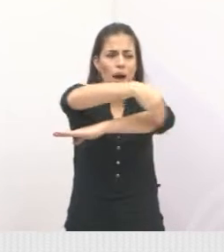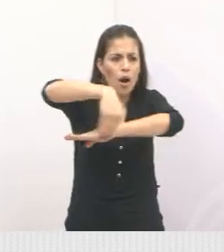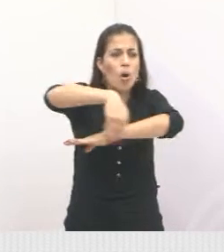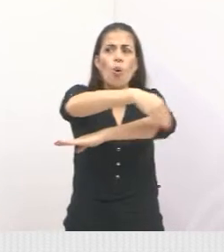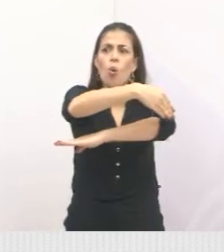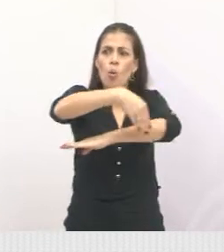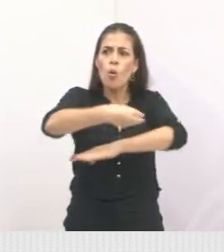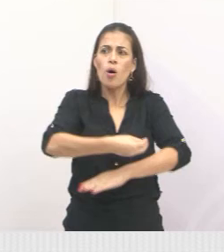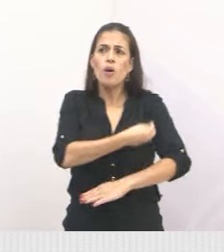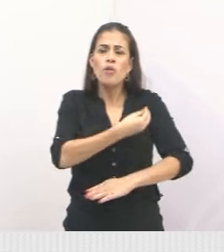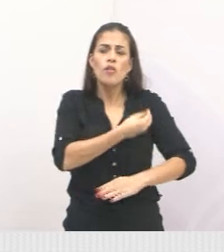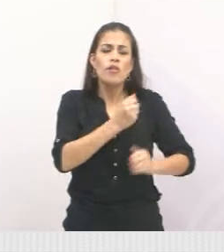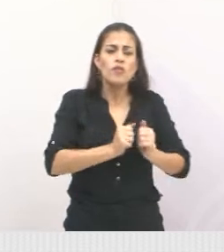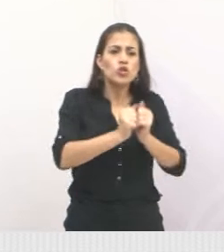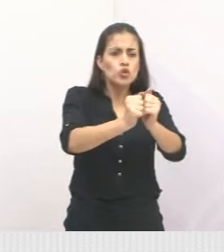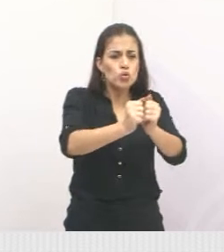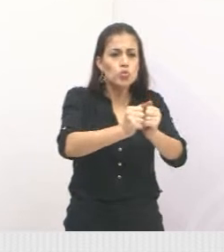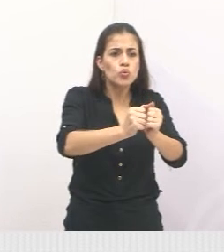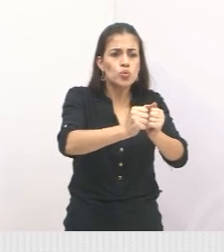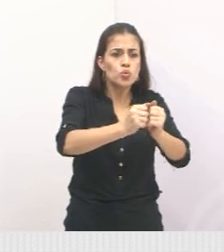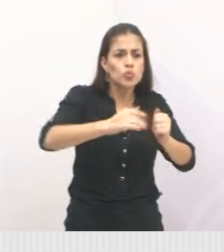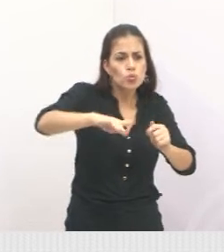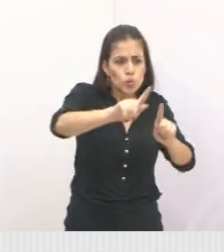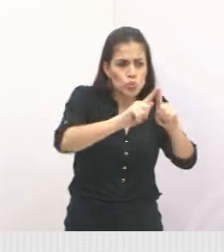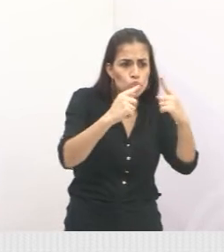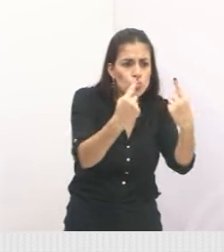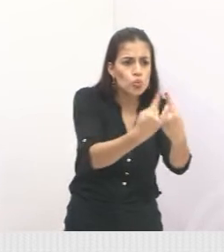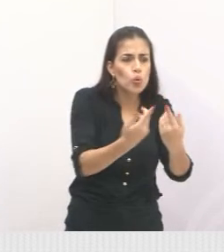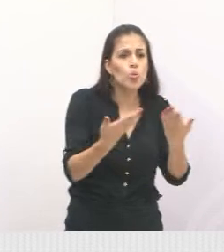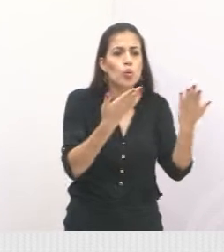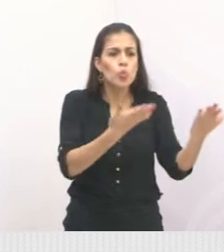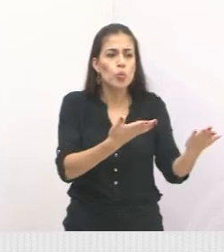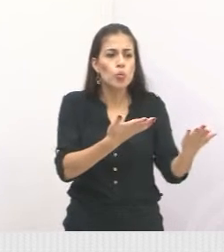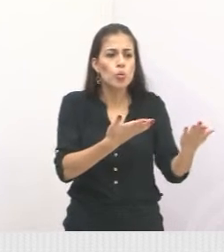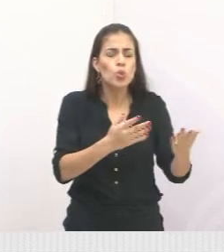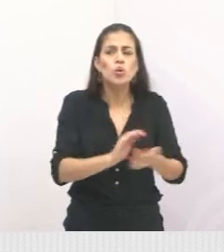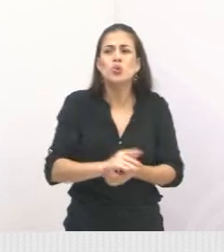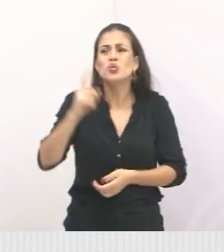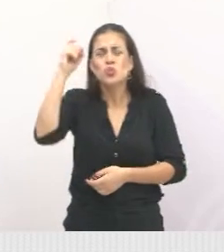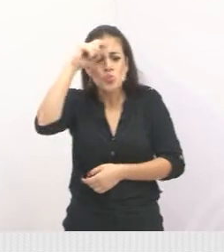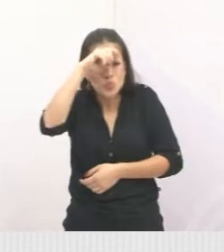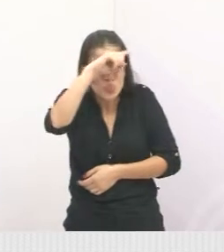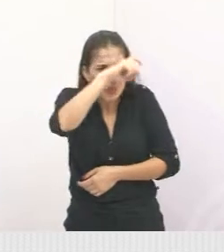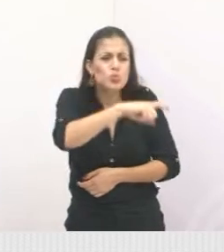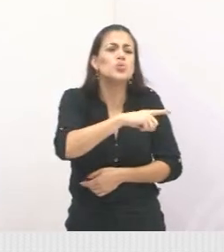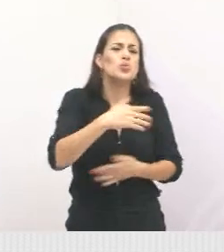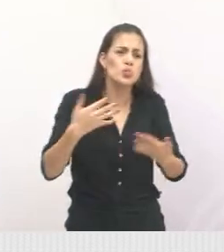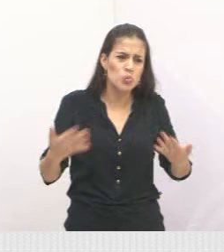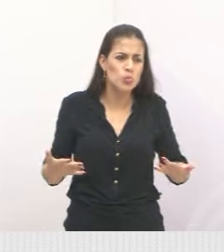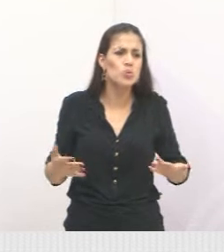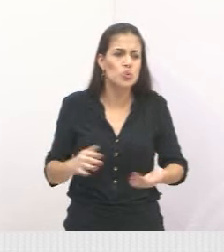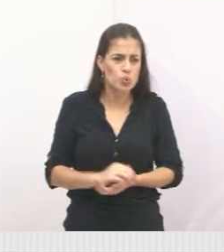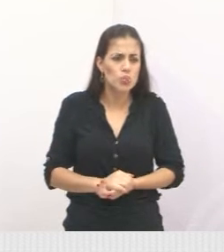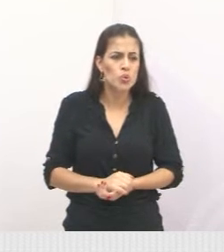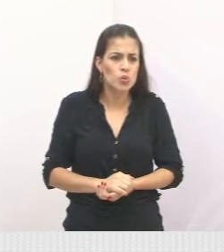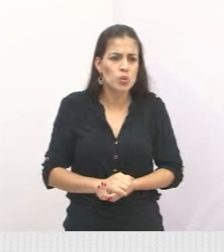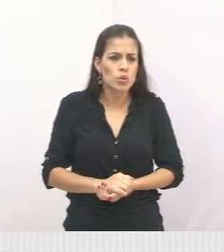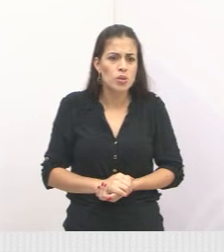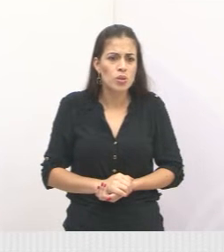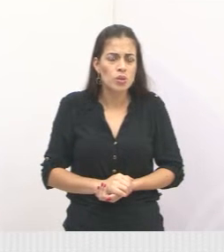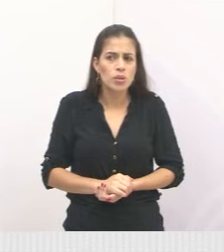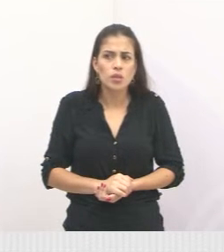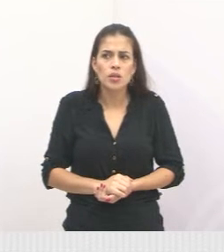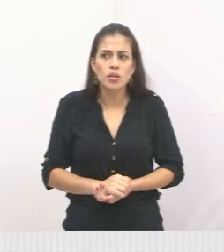está lá em Sorocaba, na Praça Pública. Uma situação difícil. Então, Jacarei está sujeito também, pode voltar para mim, por gentileza.